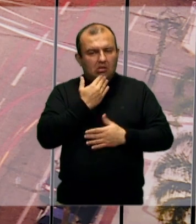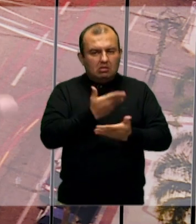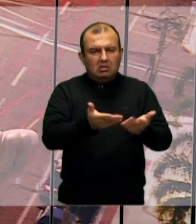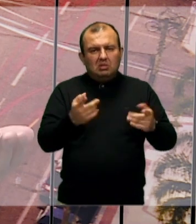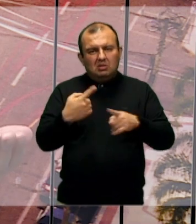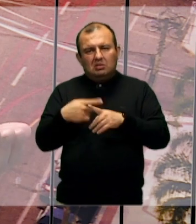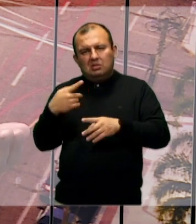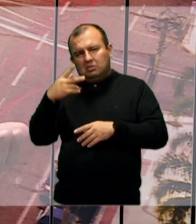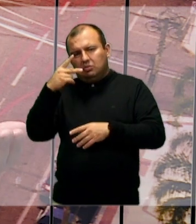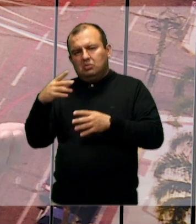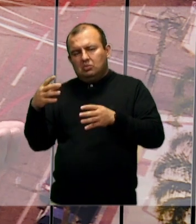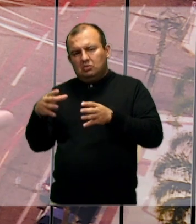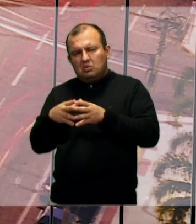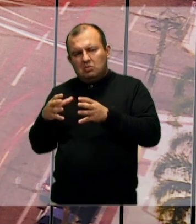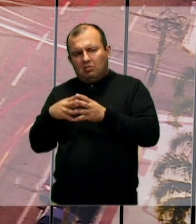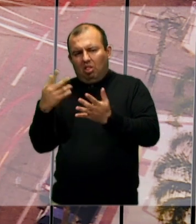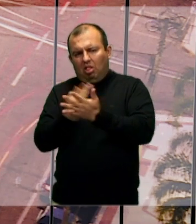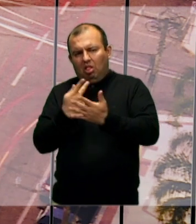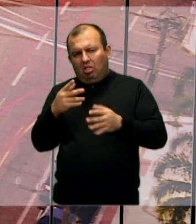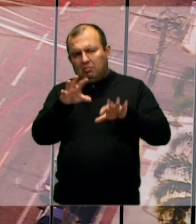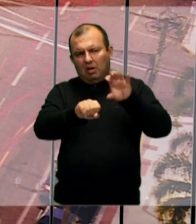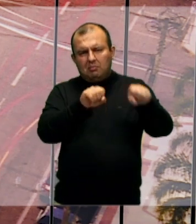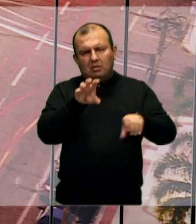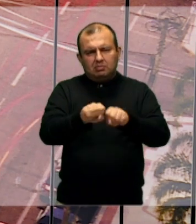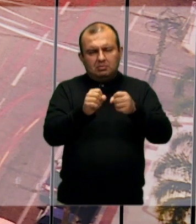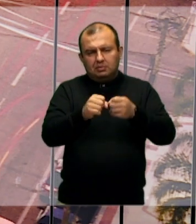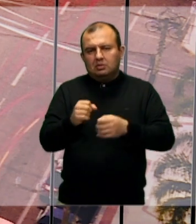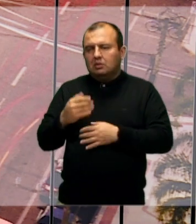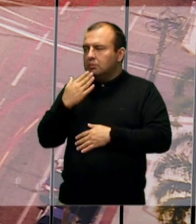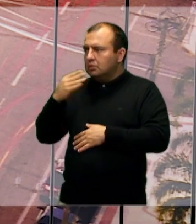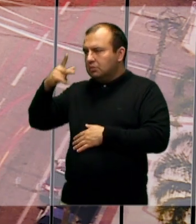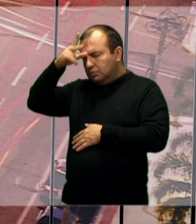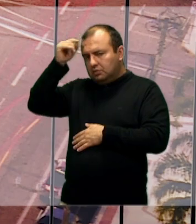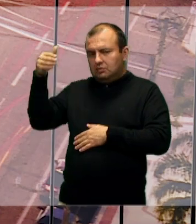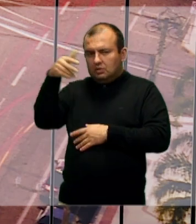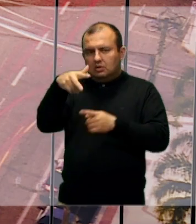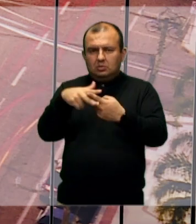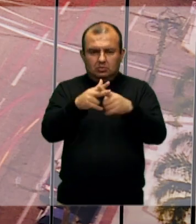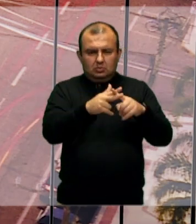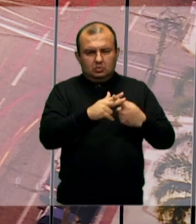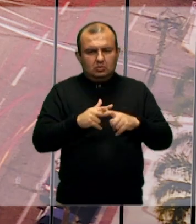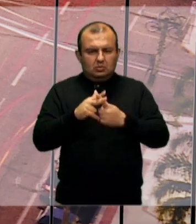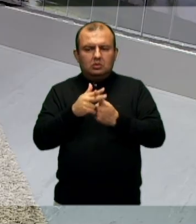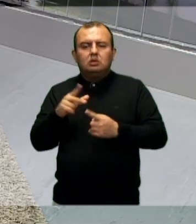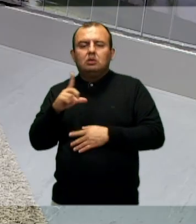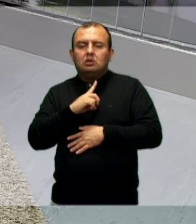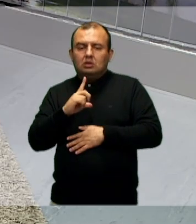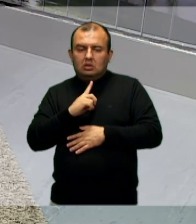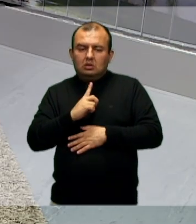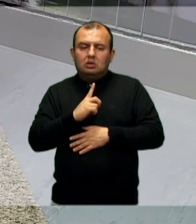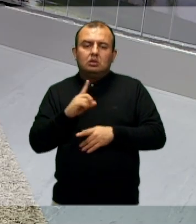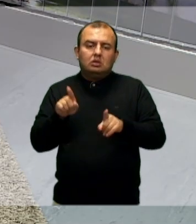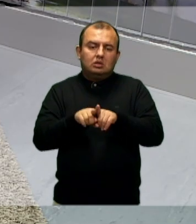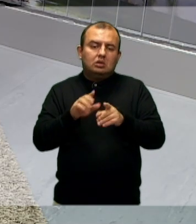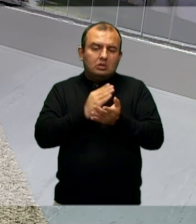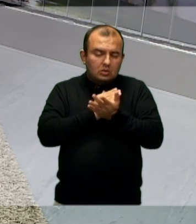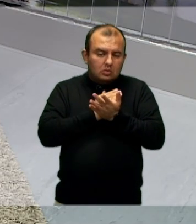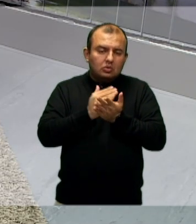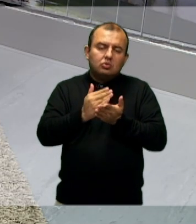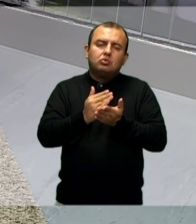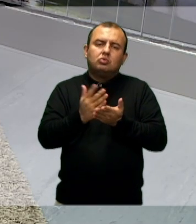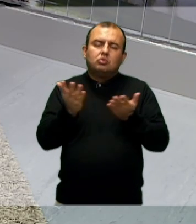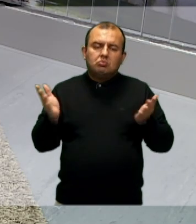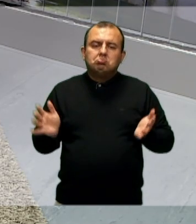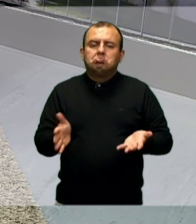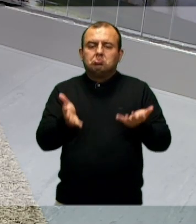pensa em pedir para que a prefeitura vá lá e faça manutenção, mas também que tenha algum tipo de iniciativa que